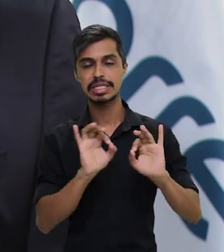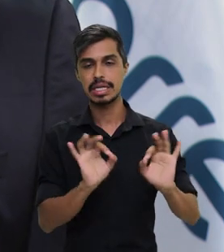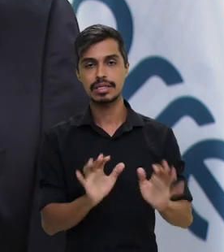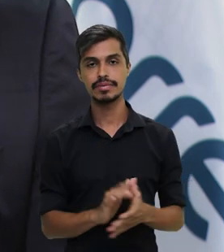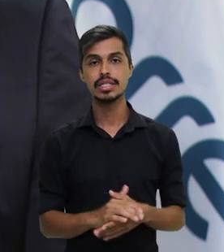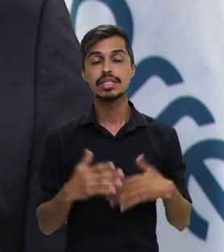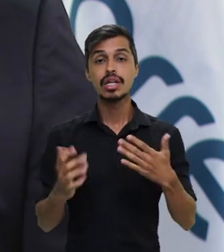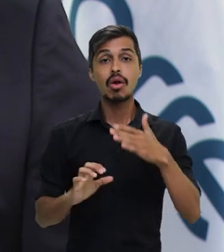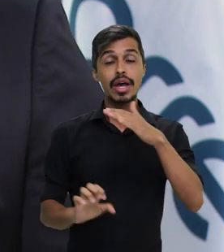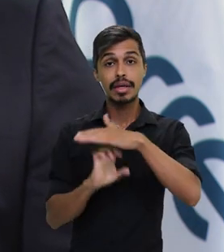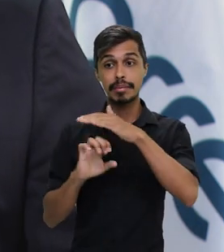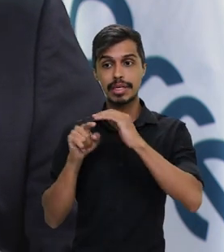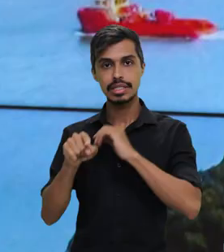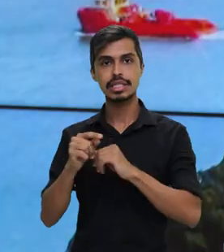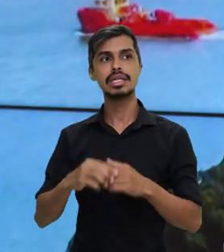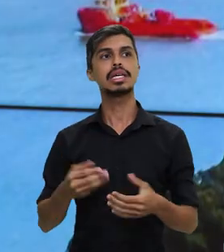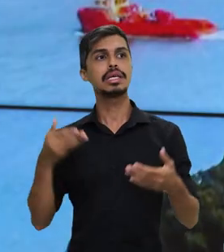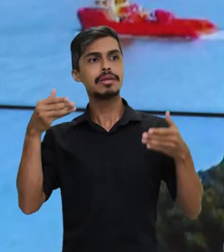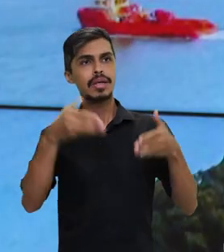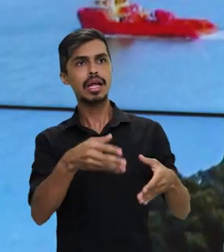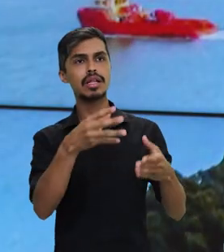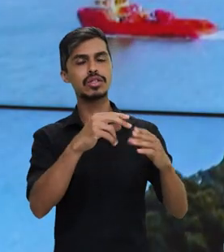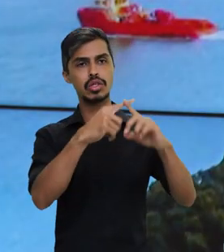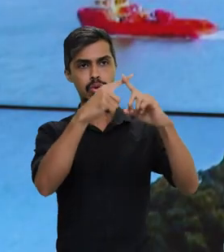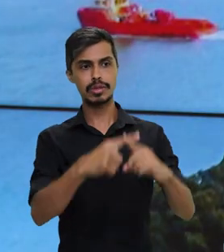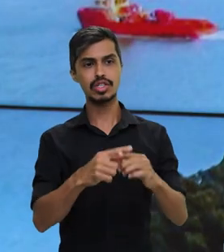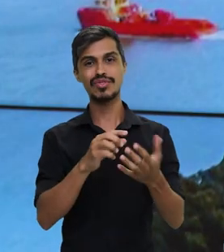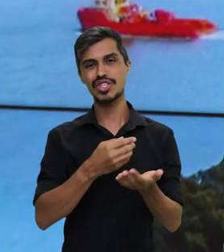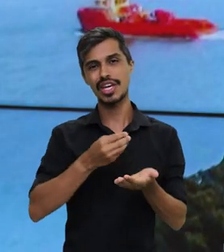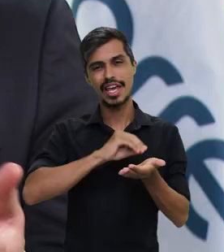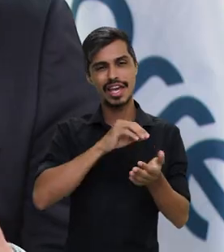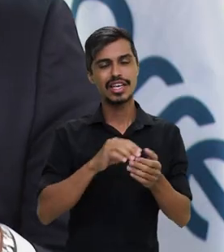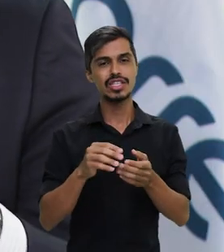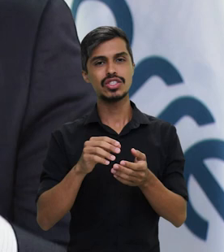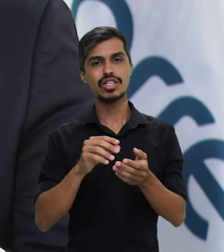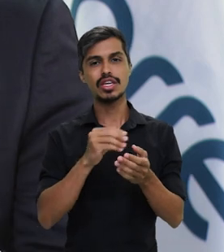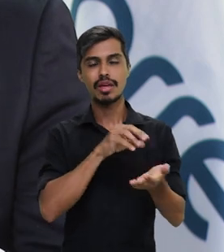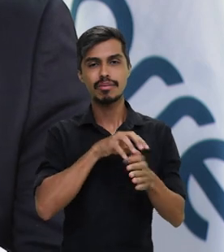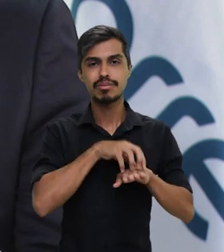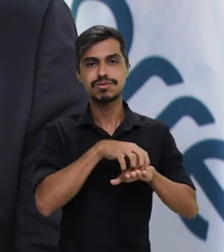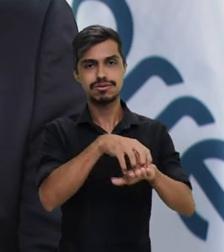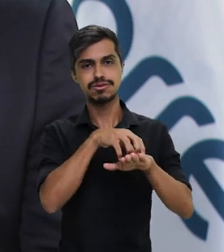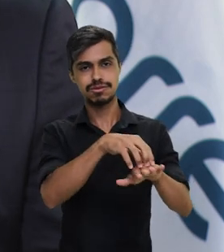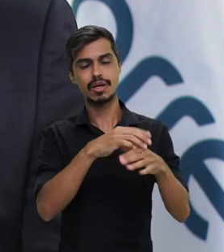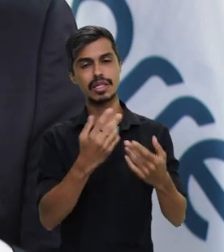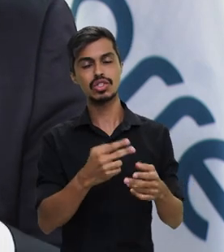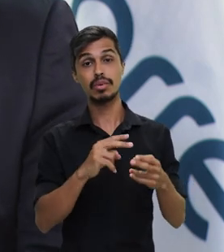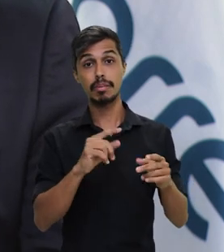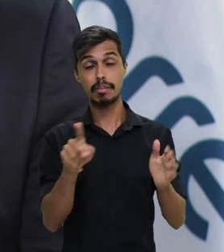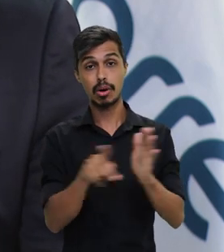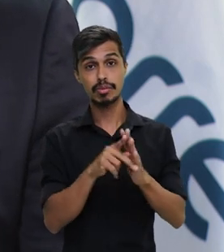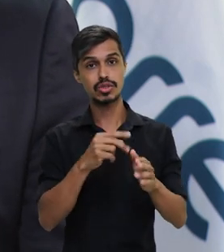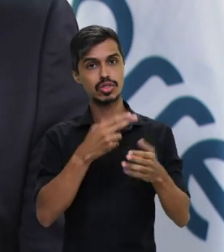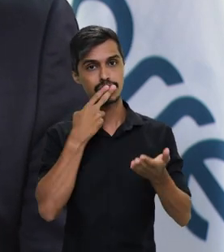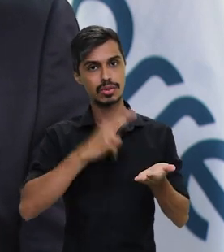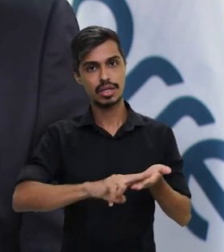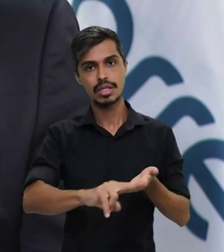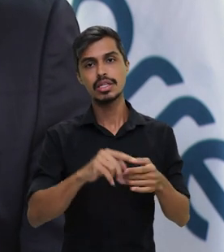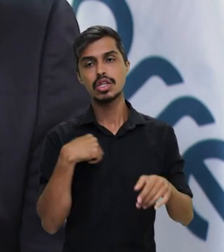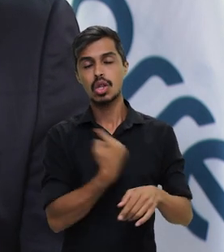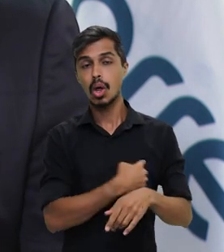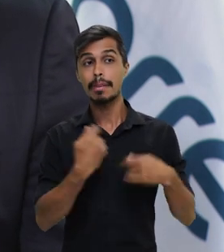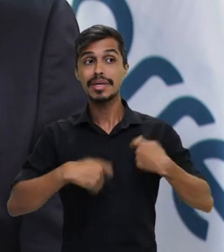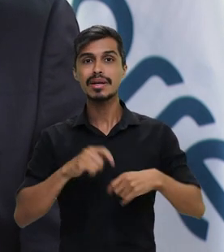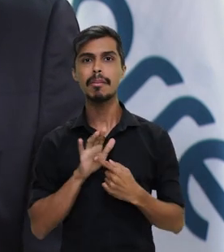inserida no mercado competitivo, que é o setor de encomendas, nós precisamos nos comunicar com a população, mostrar o trabalho que nós